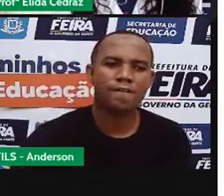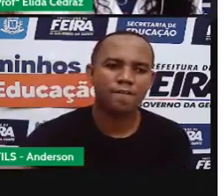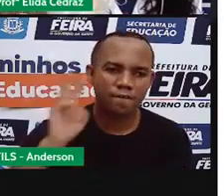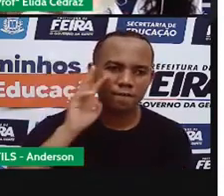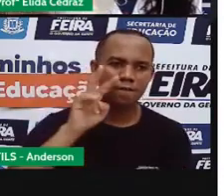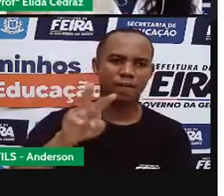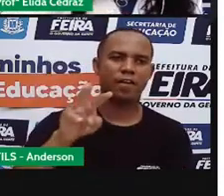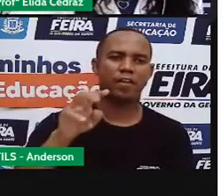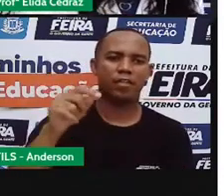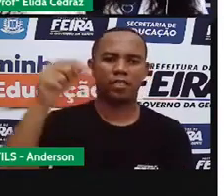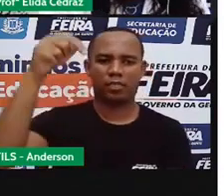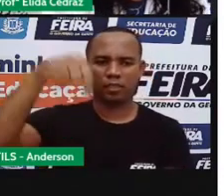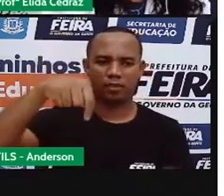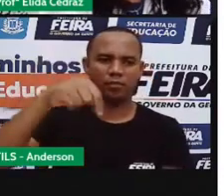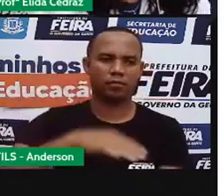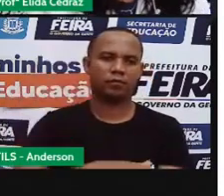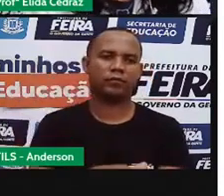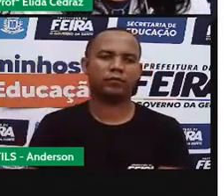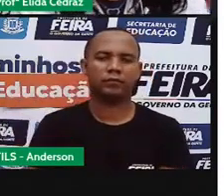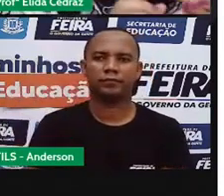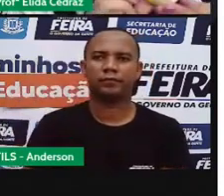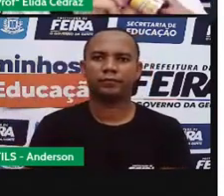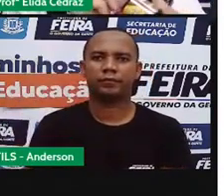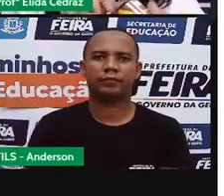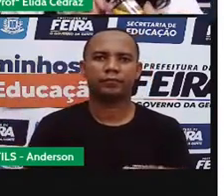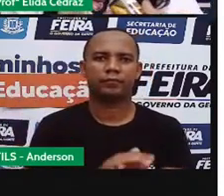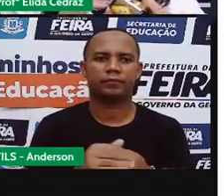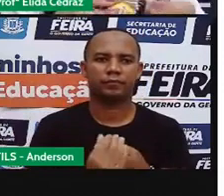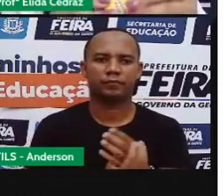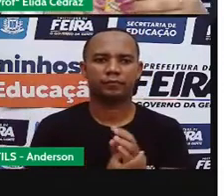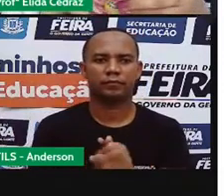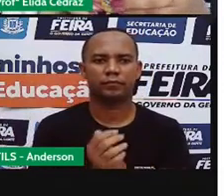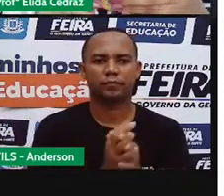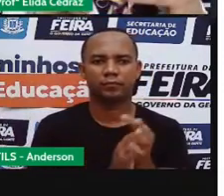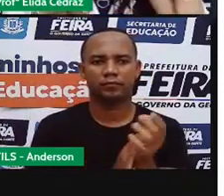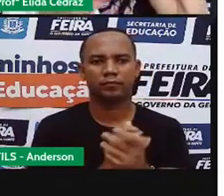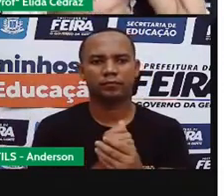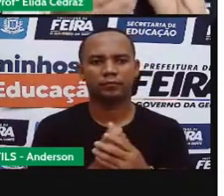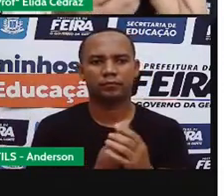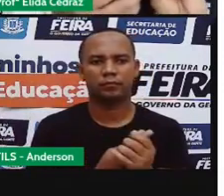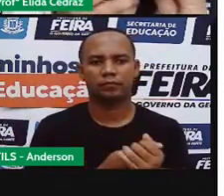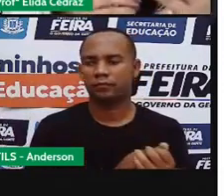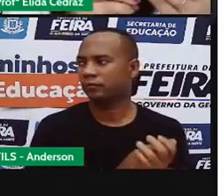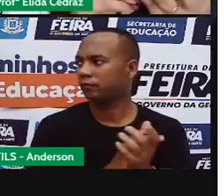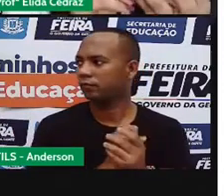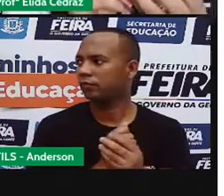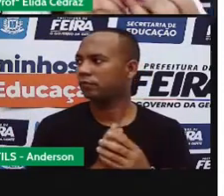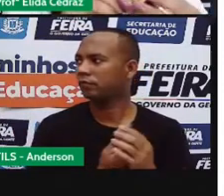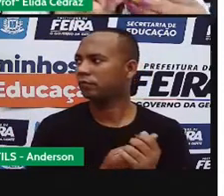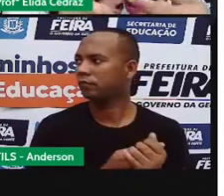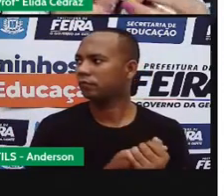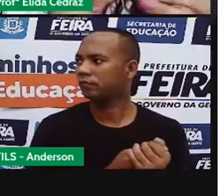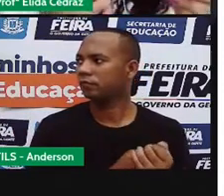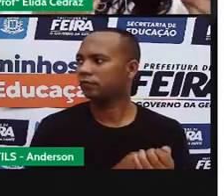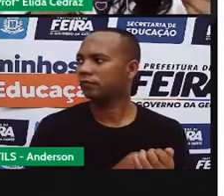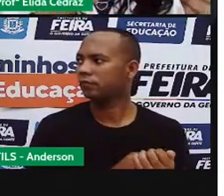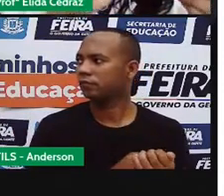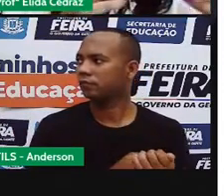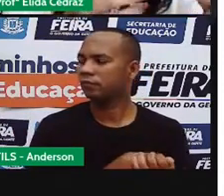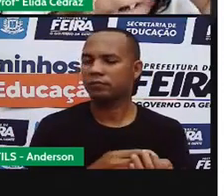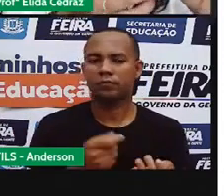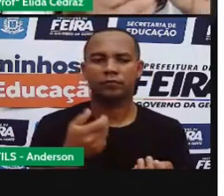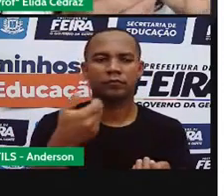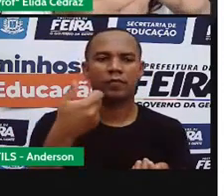perfeitamente o que tem aqui dentro. Aqui é o própolis. O